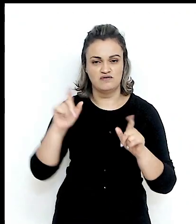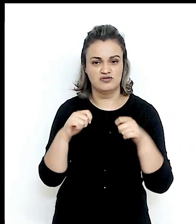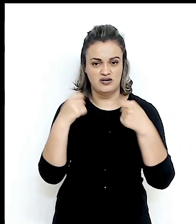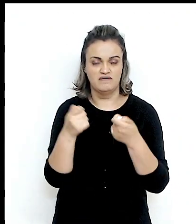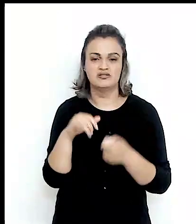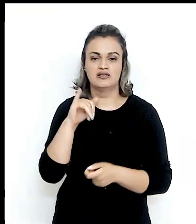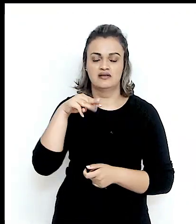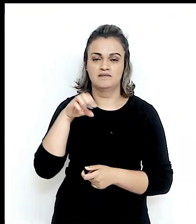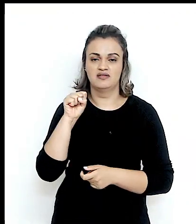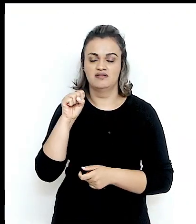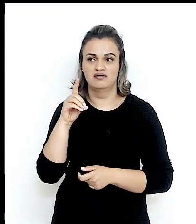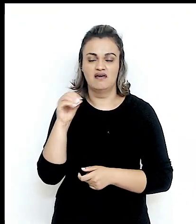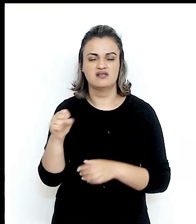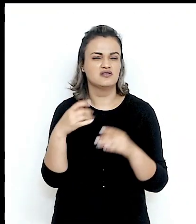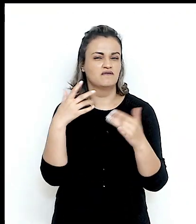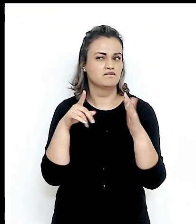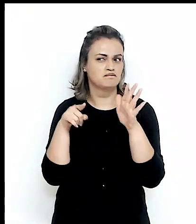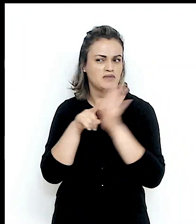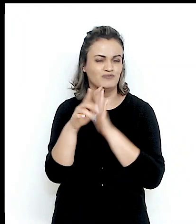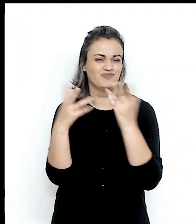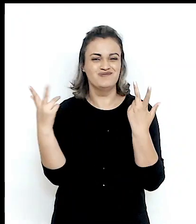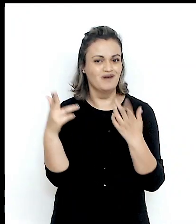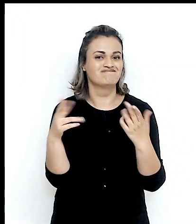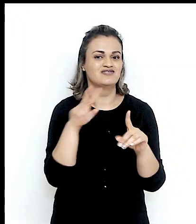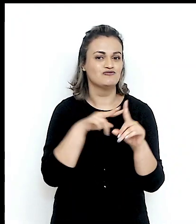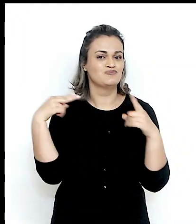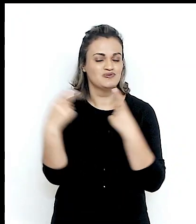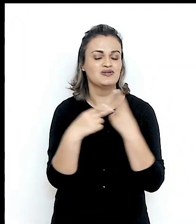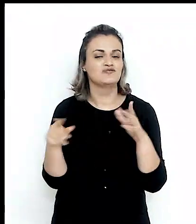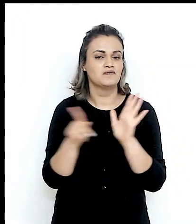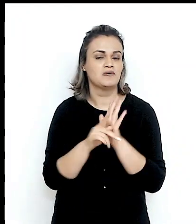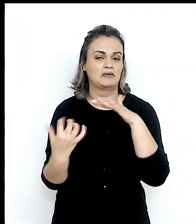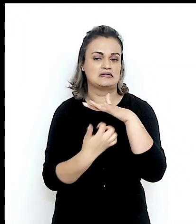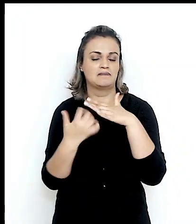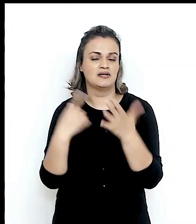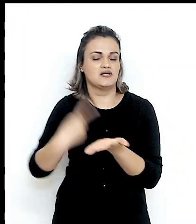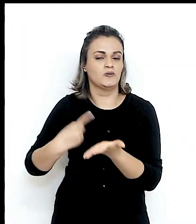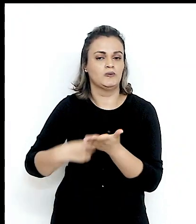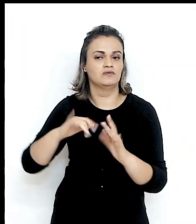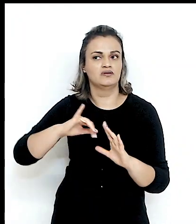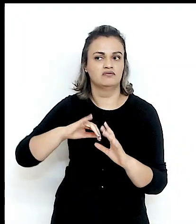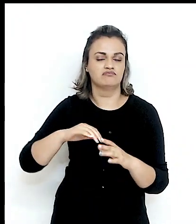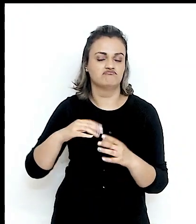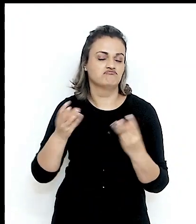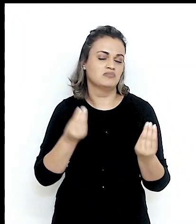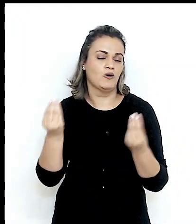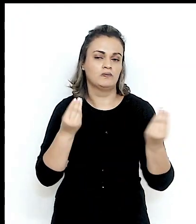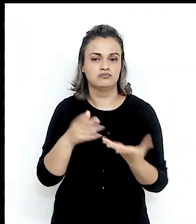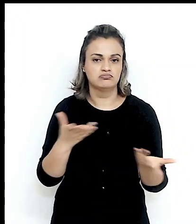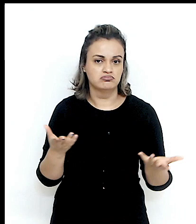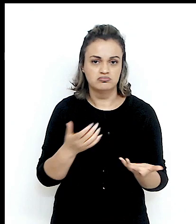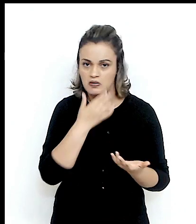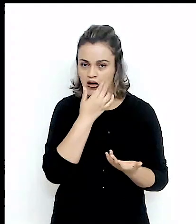INDS, fez uma pergunta muito similar sobre as perspectivas referentes a essa parceria econômica regional abrangente do